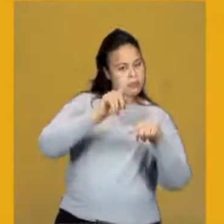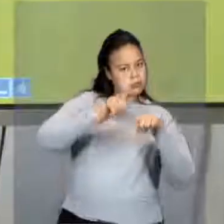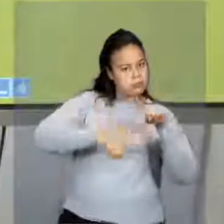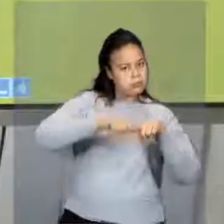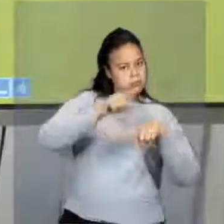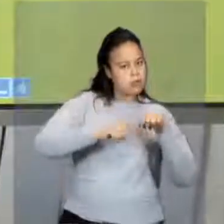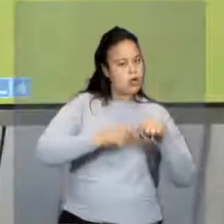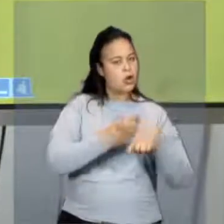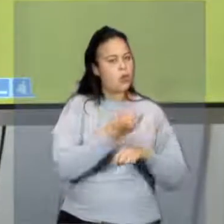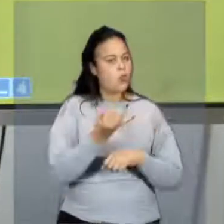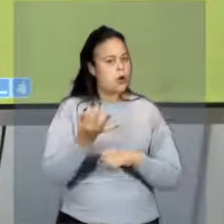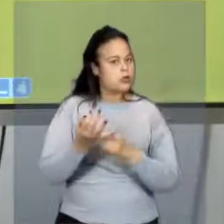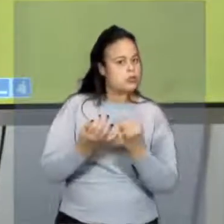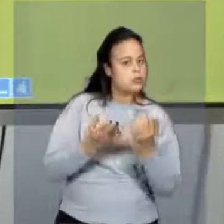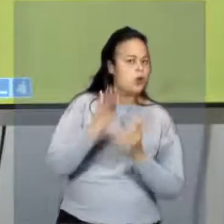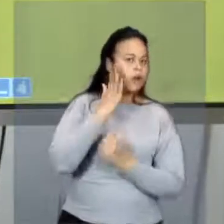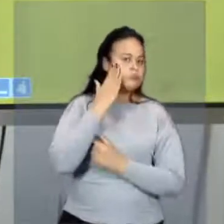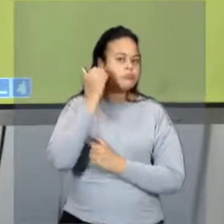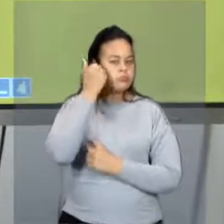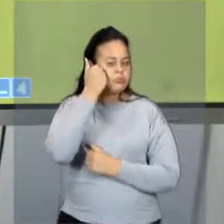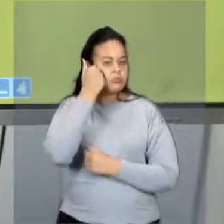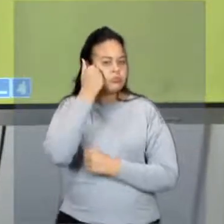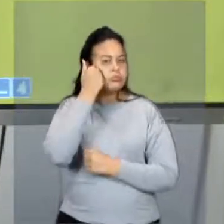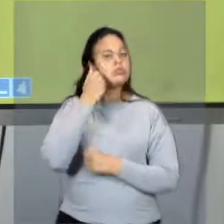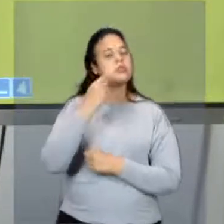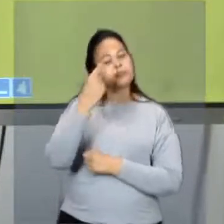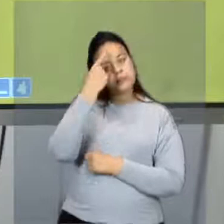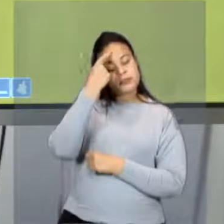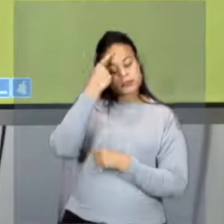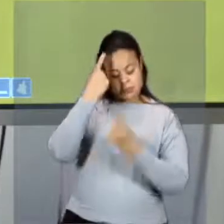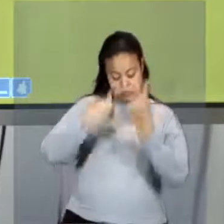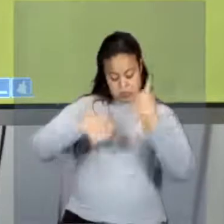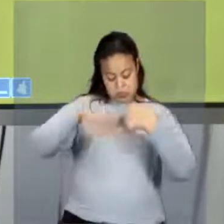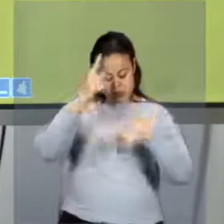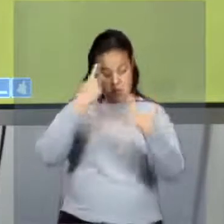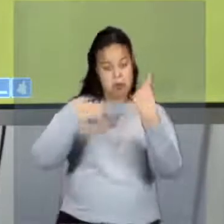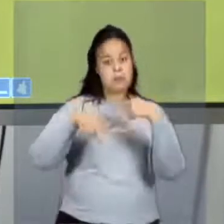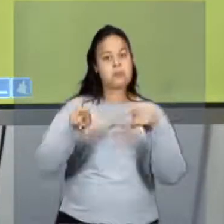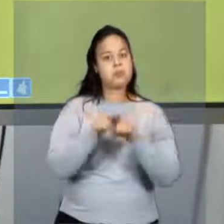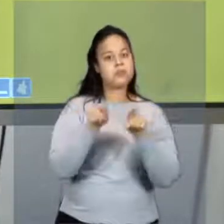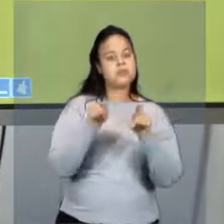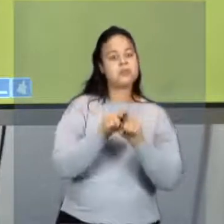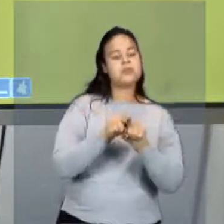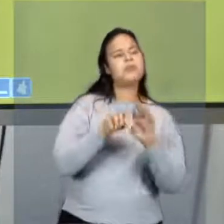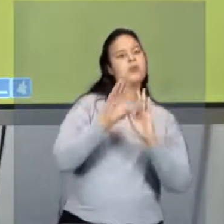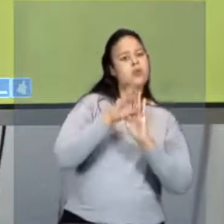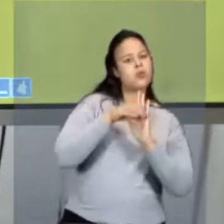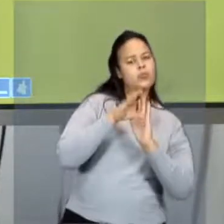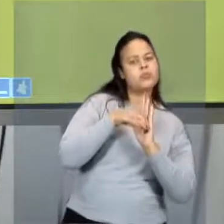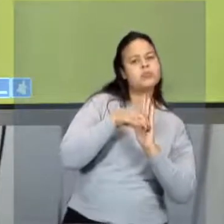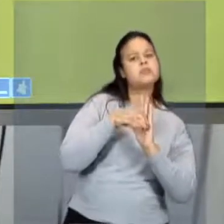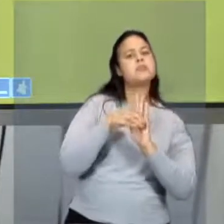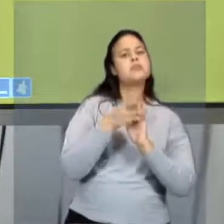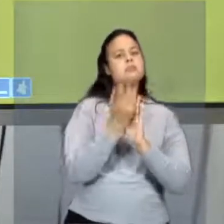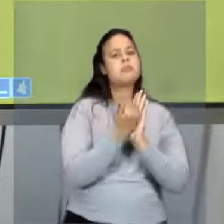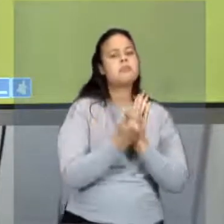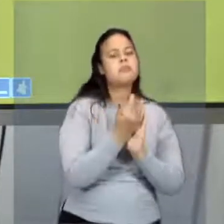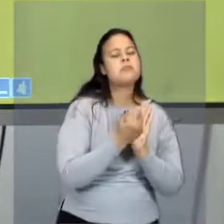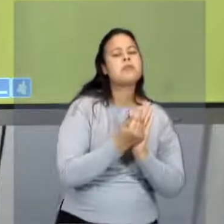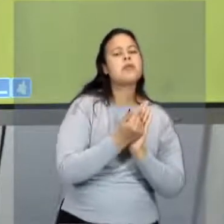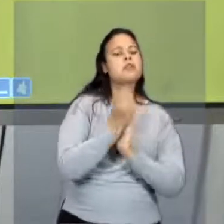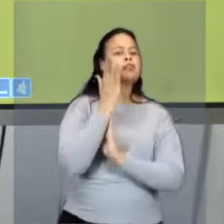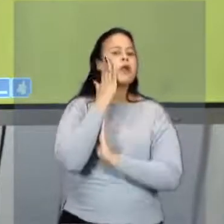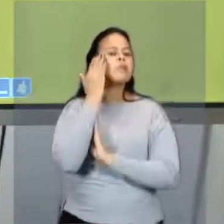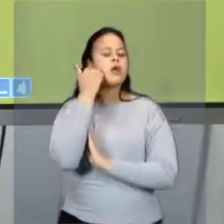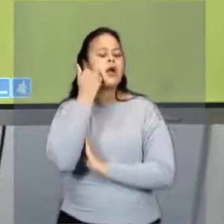de medição, as noções básicas de temperatura do corpo humano, compreensão dos símbolos, conceitos, sensação térmica, temperatura,